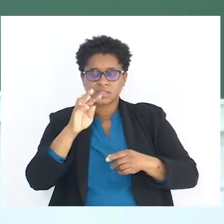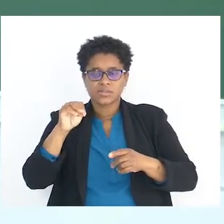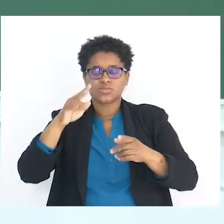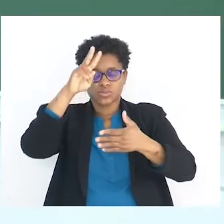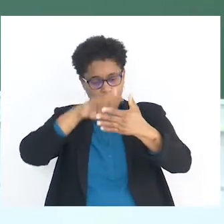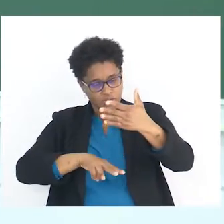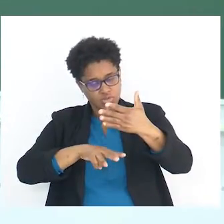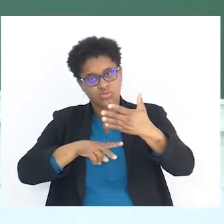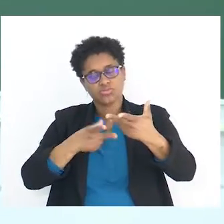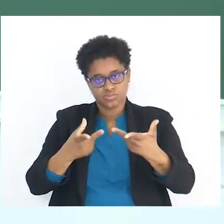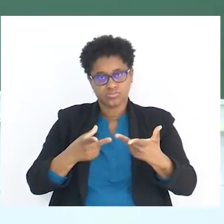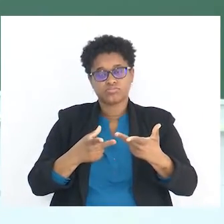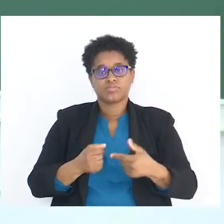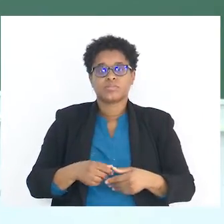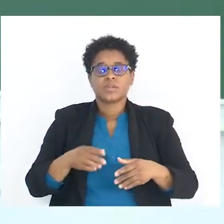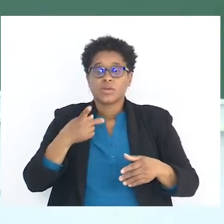original.